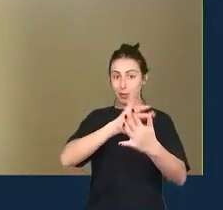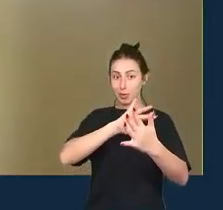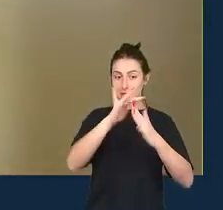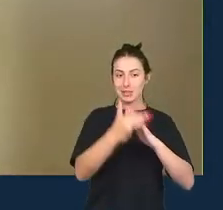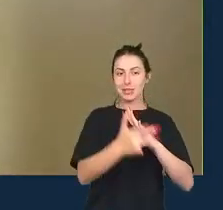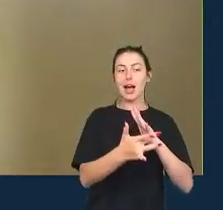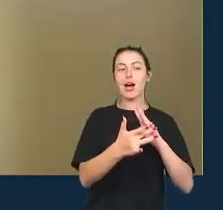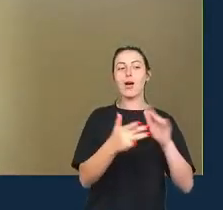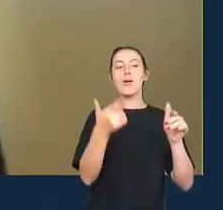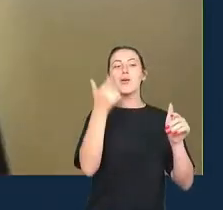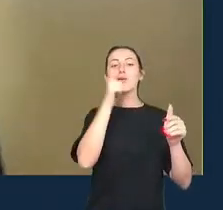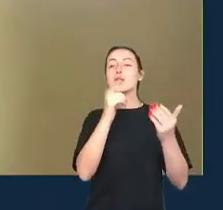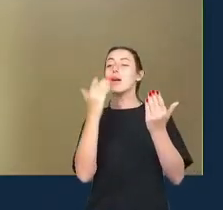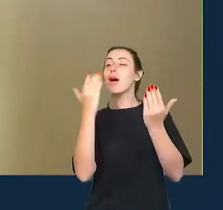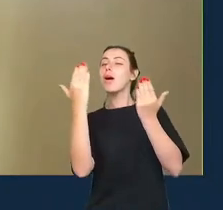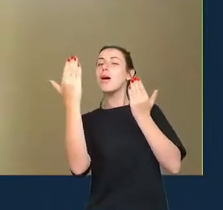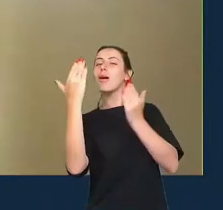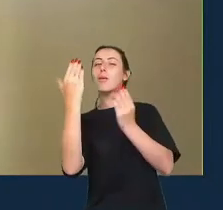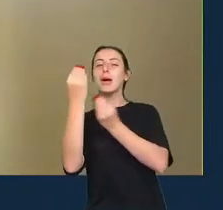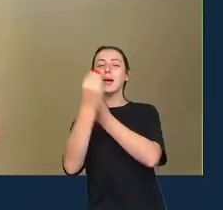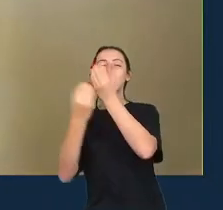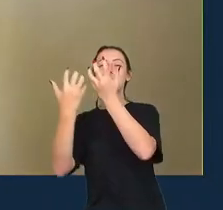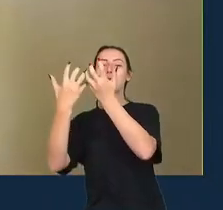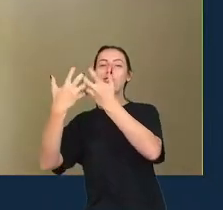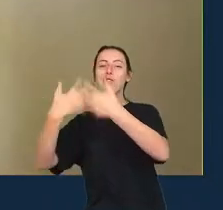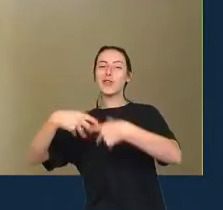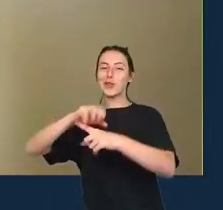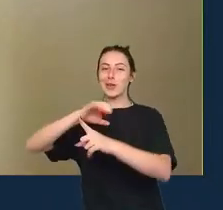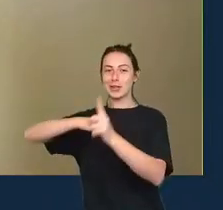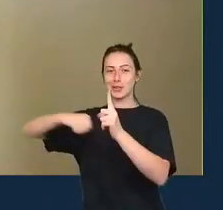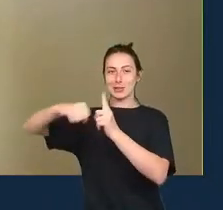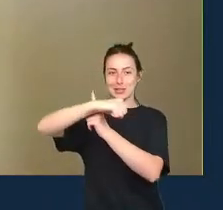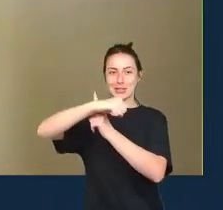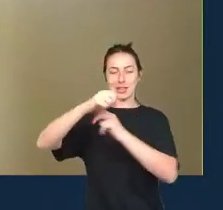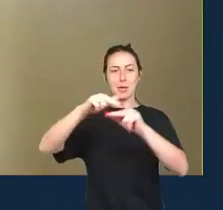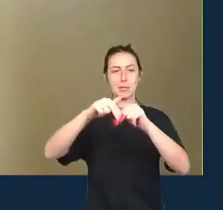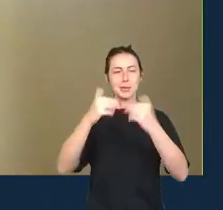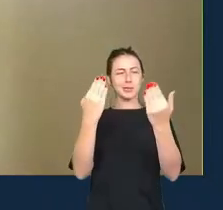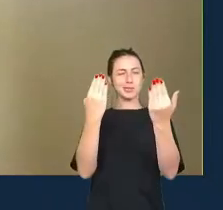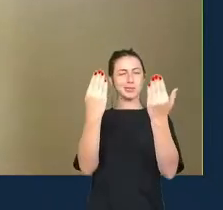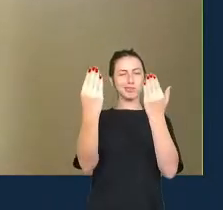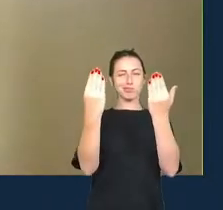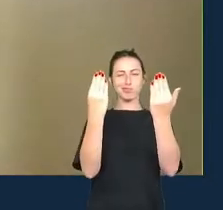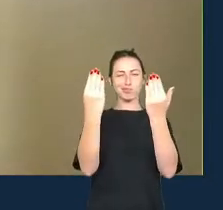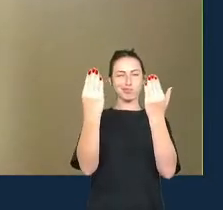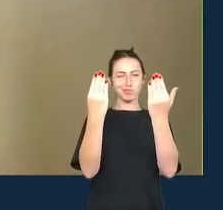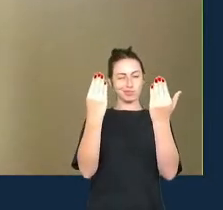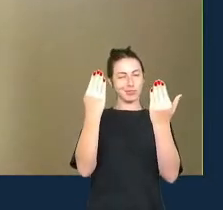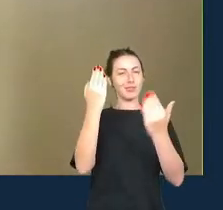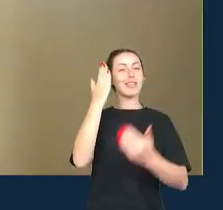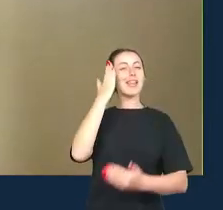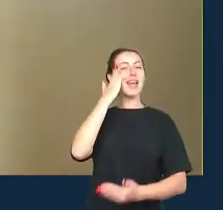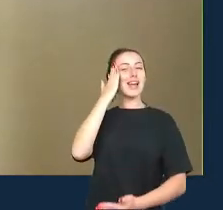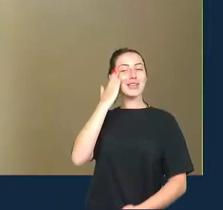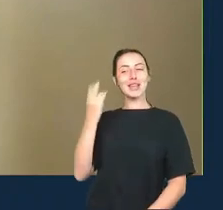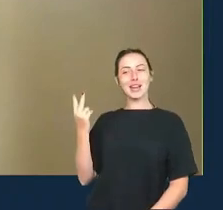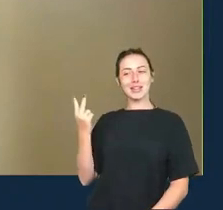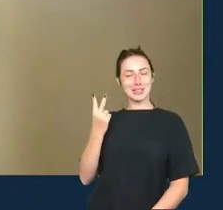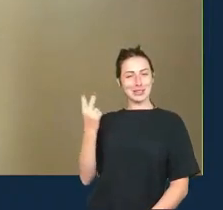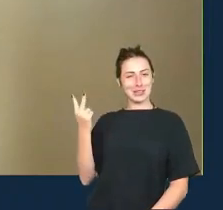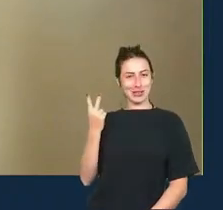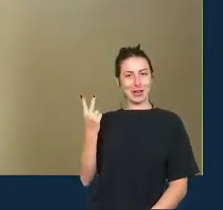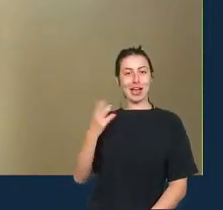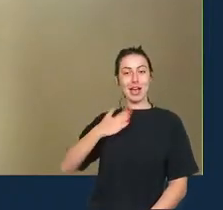então isso tem sido algo que bom eu sei que o Jonathan e eu já conversamos